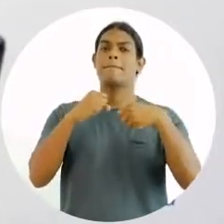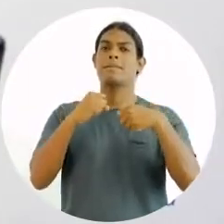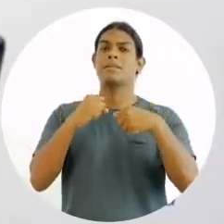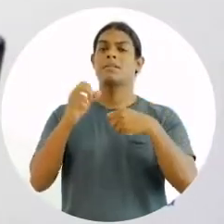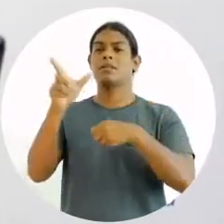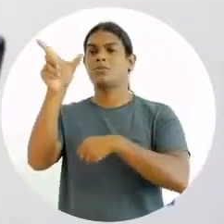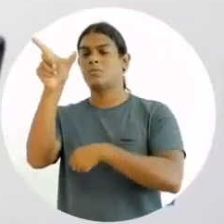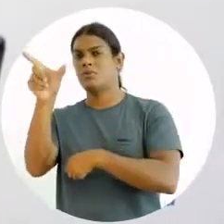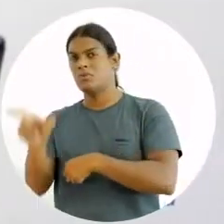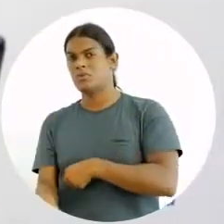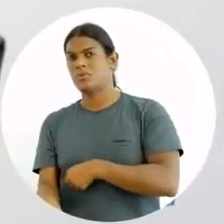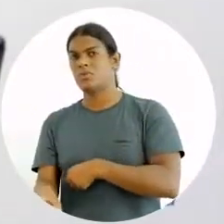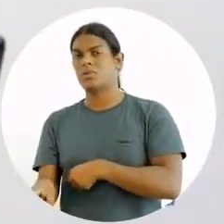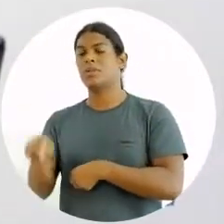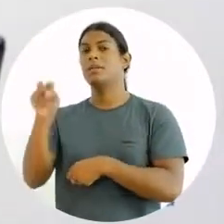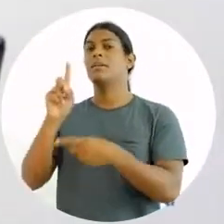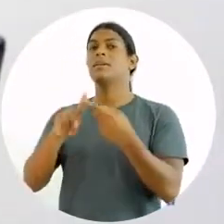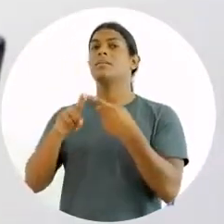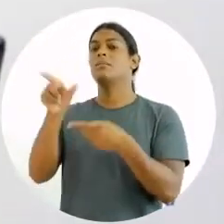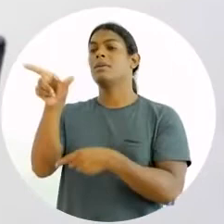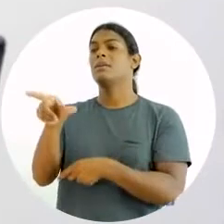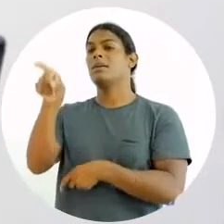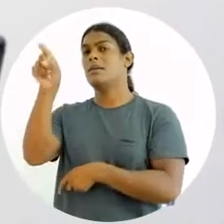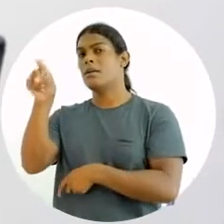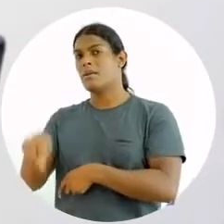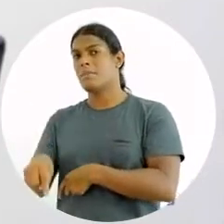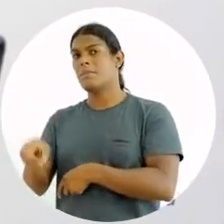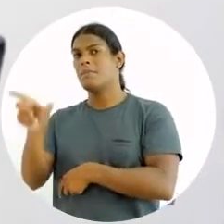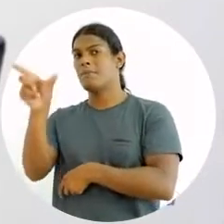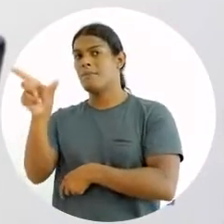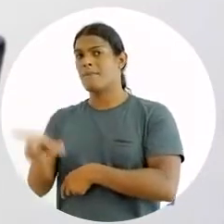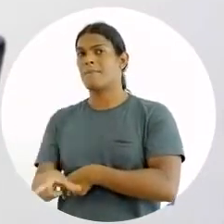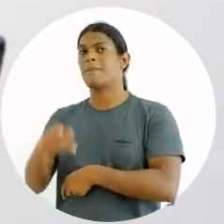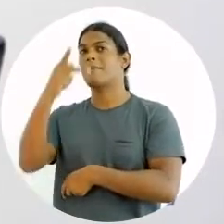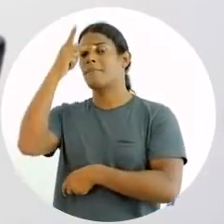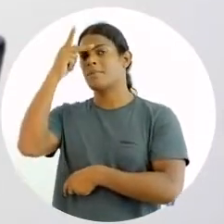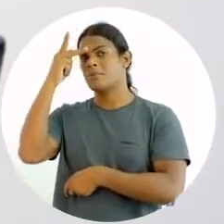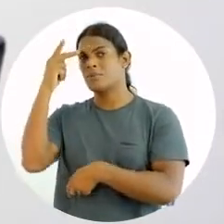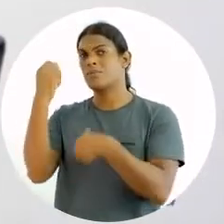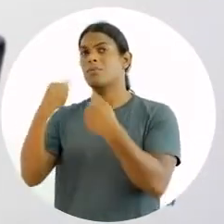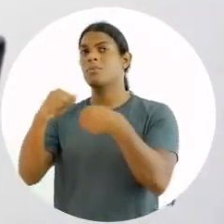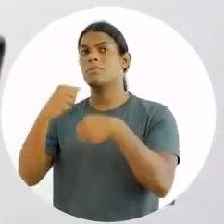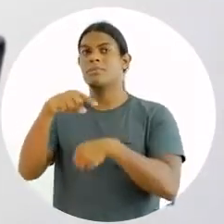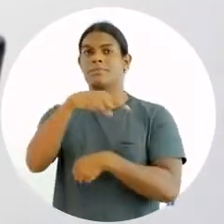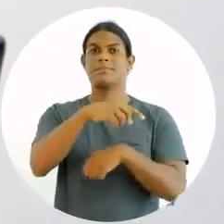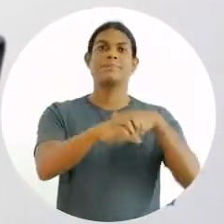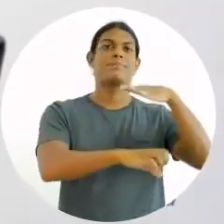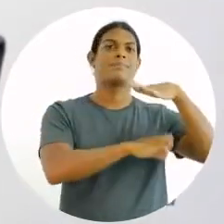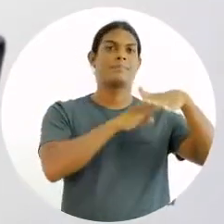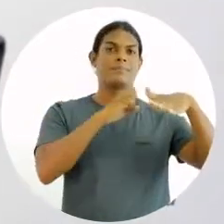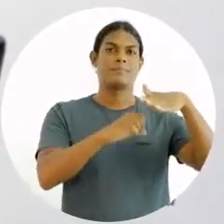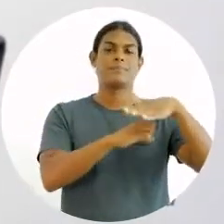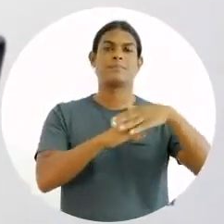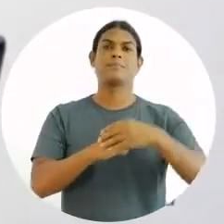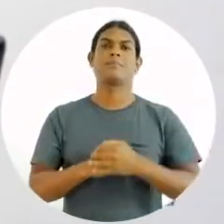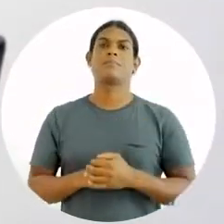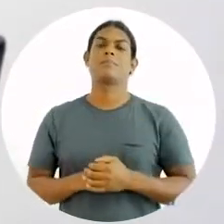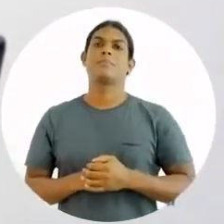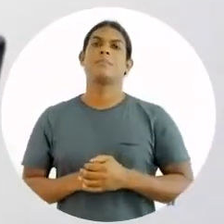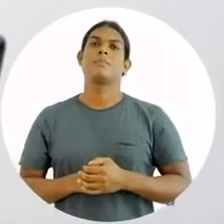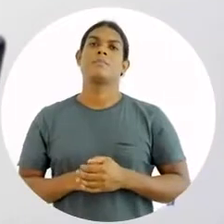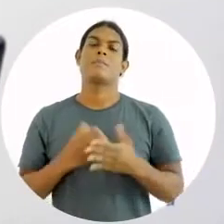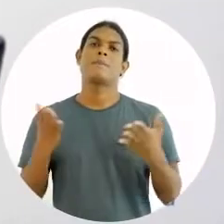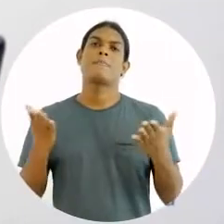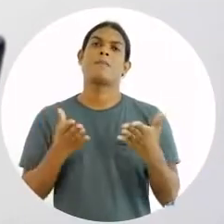organizações. Bom, e aí chega o momento também que a gente precisa ter